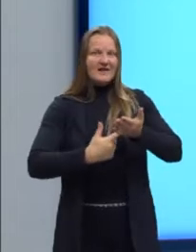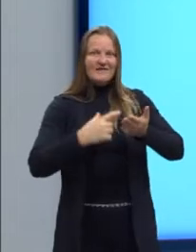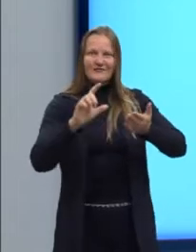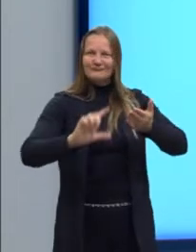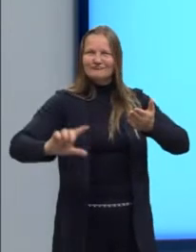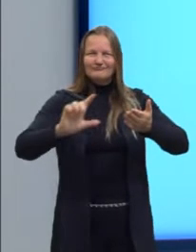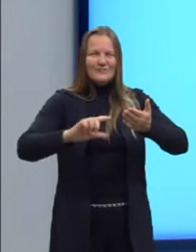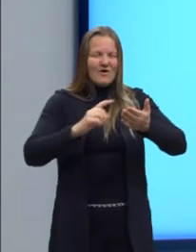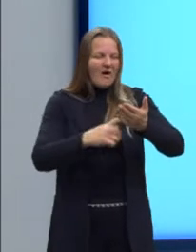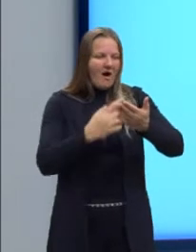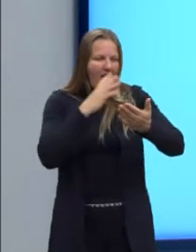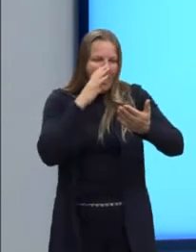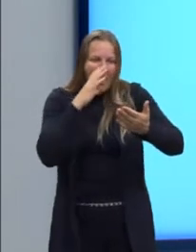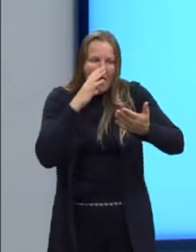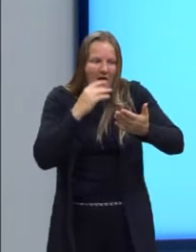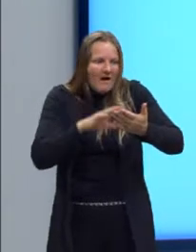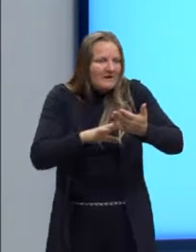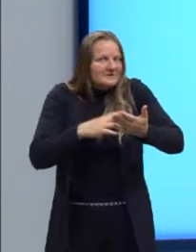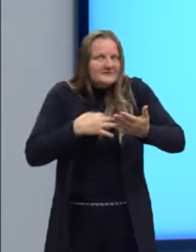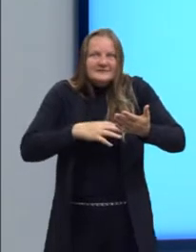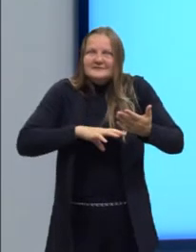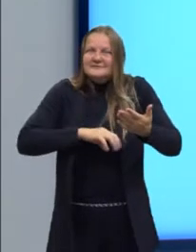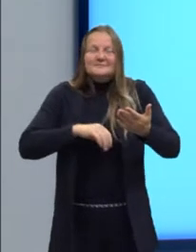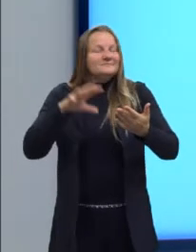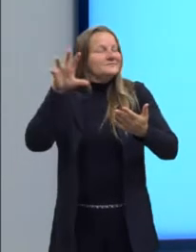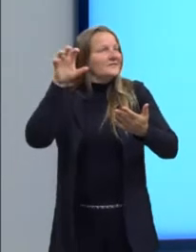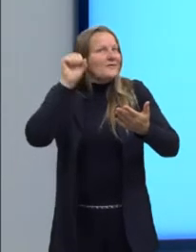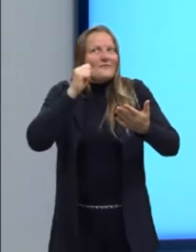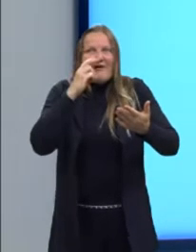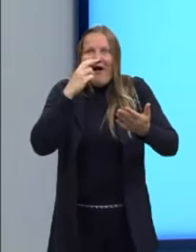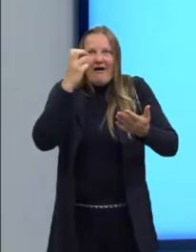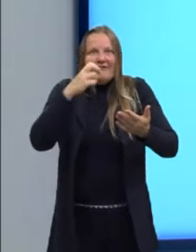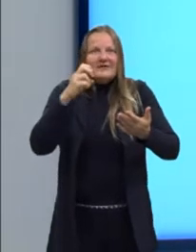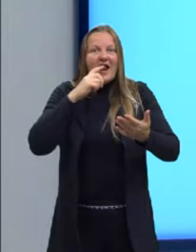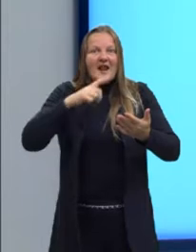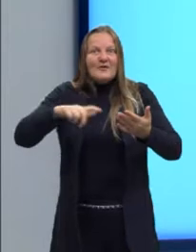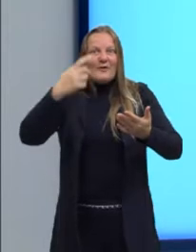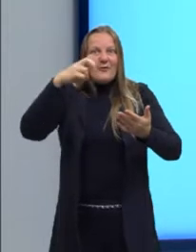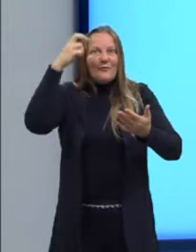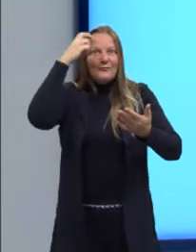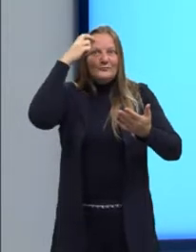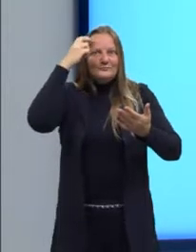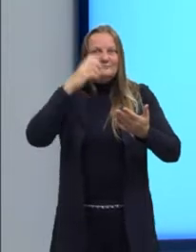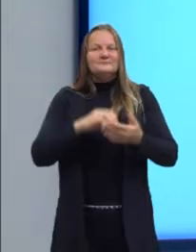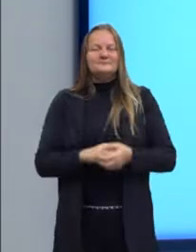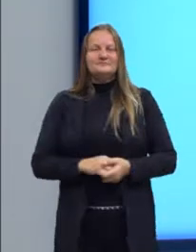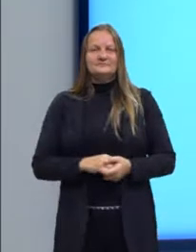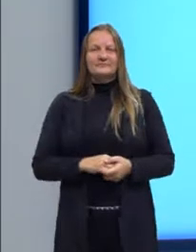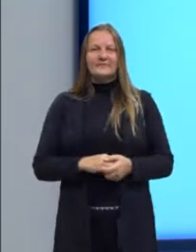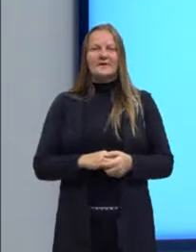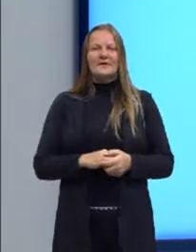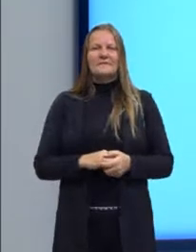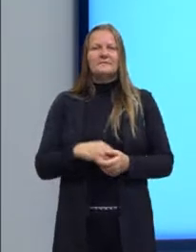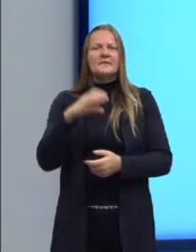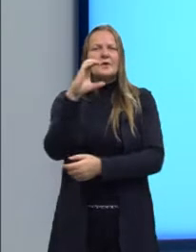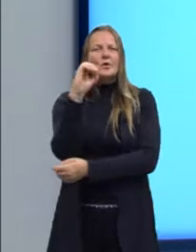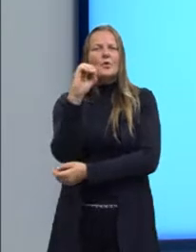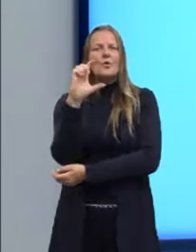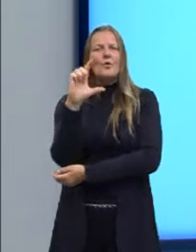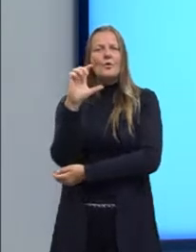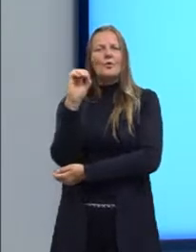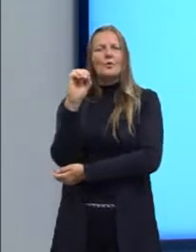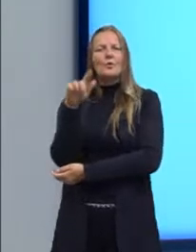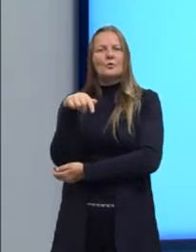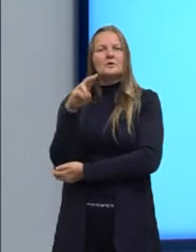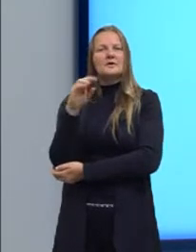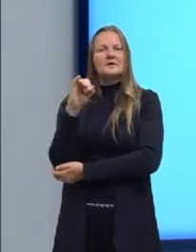Essa língua bonita de se ver e de se ouvir. É a língua culta. A língua coloquial, professora, como é que a gente